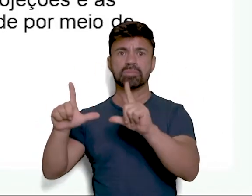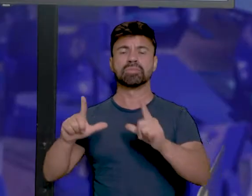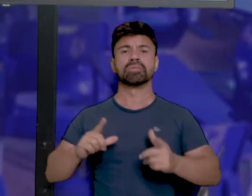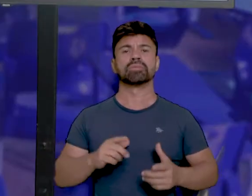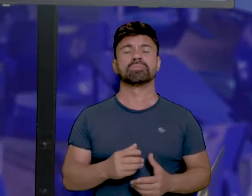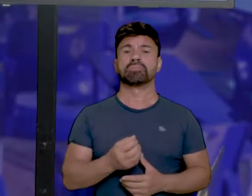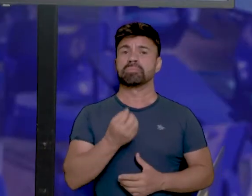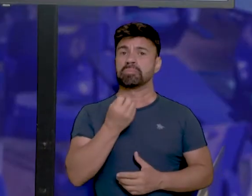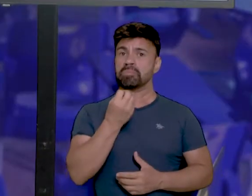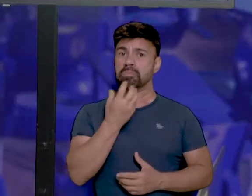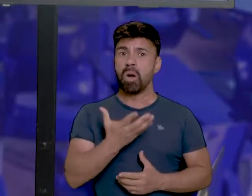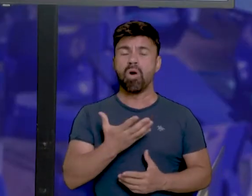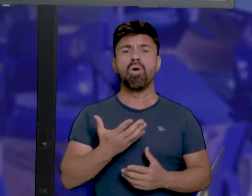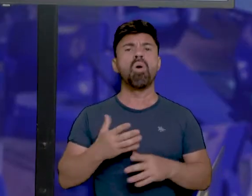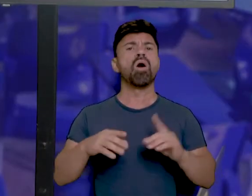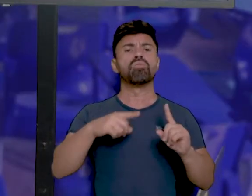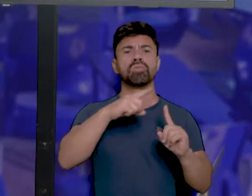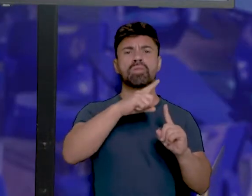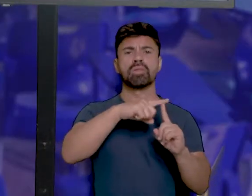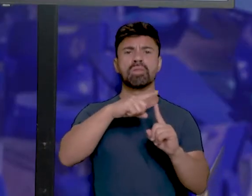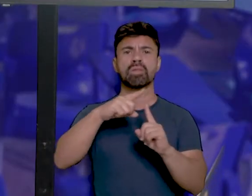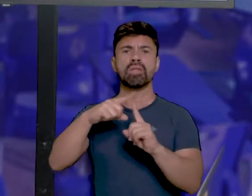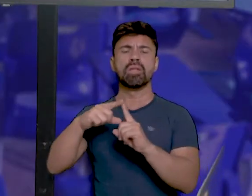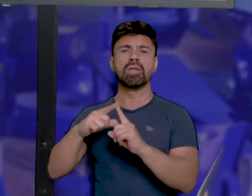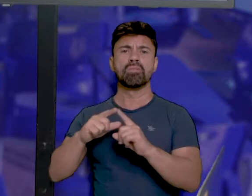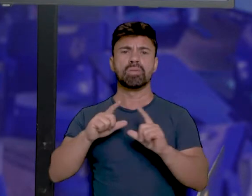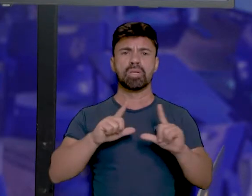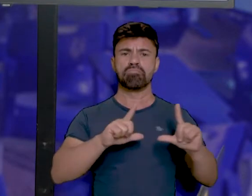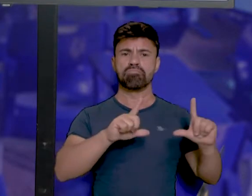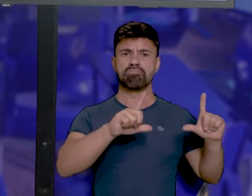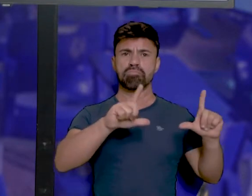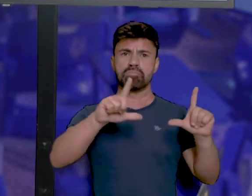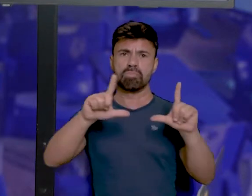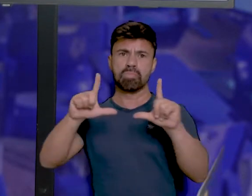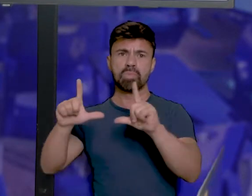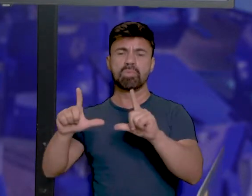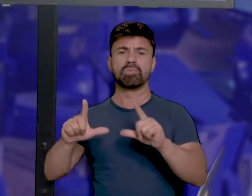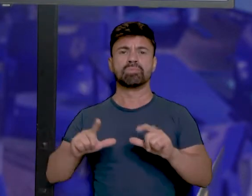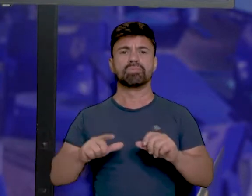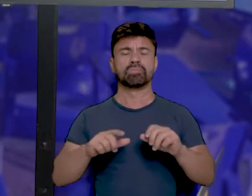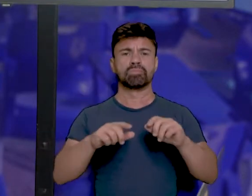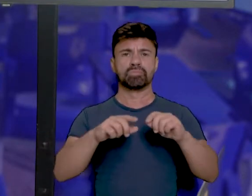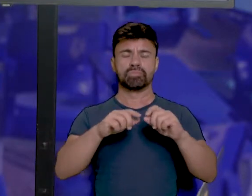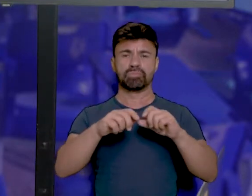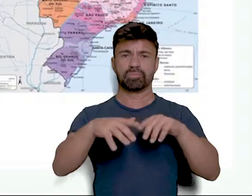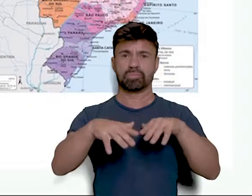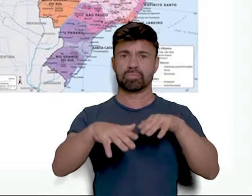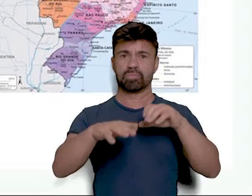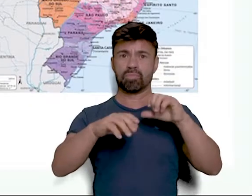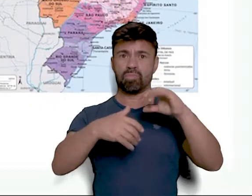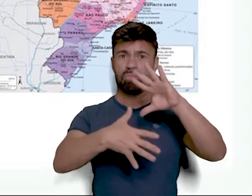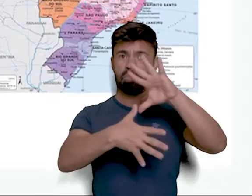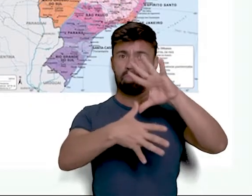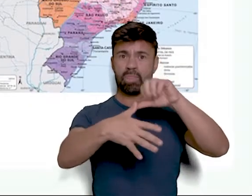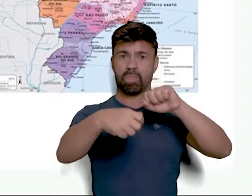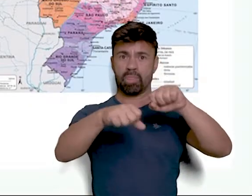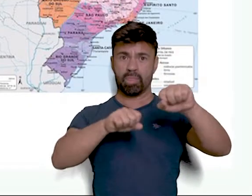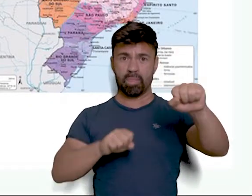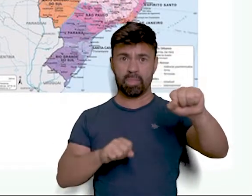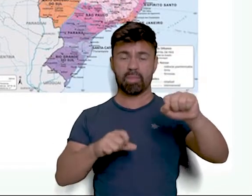Bem, pessoal, vamos ver alguns tipos de projeções e escalas nos mapas. Temos aqui um mapa,